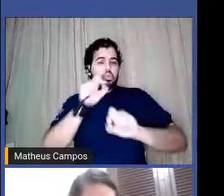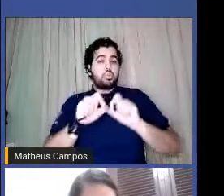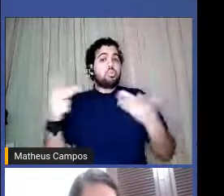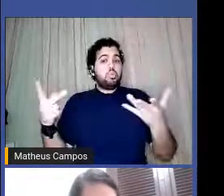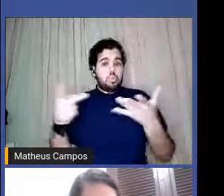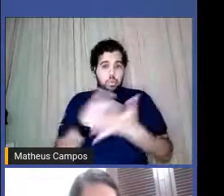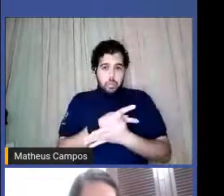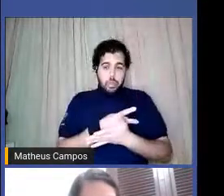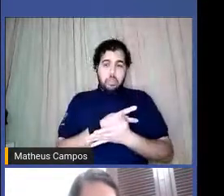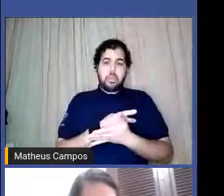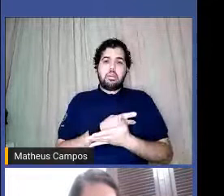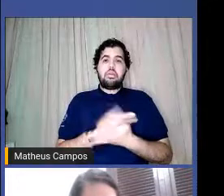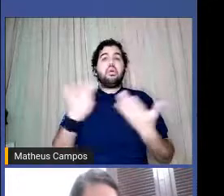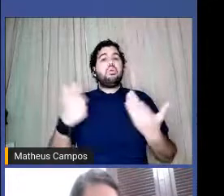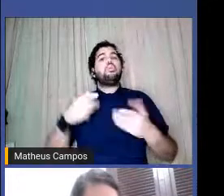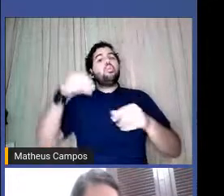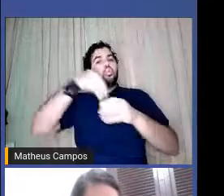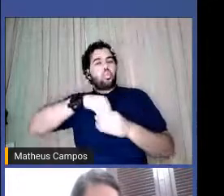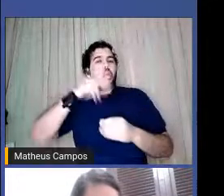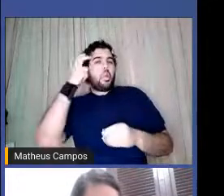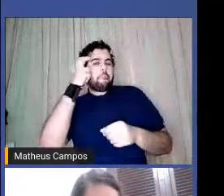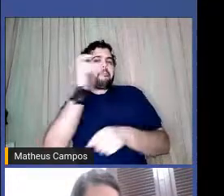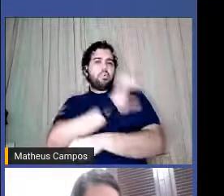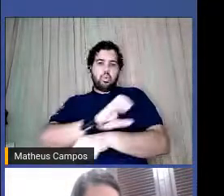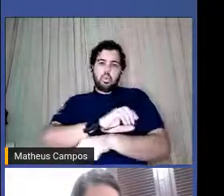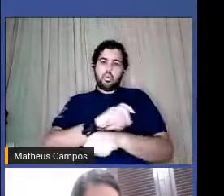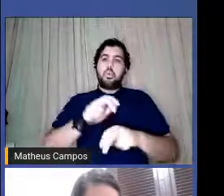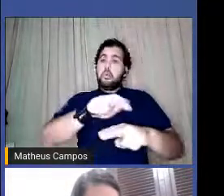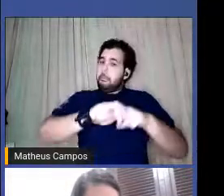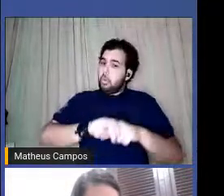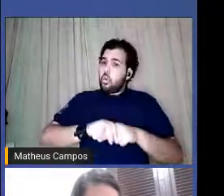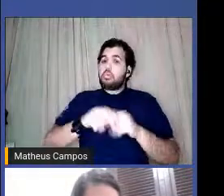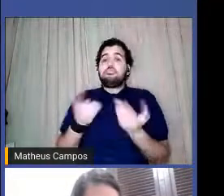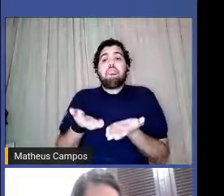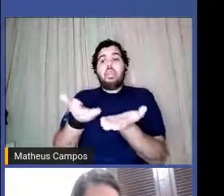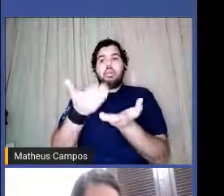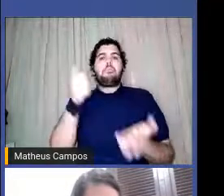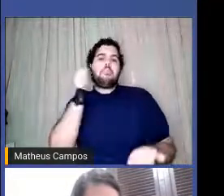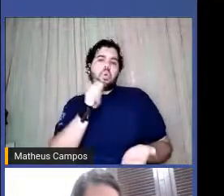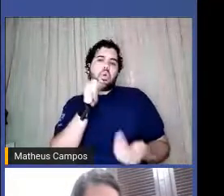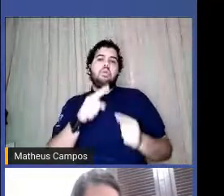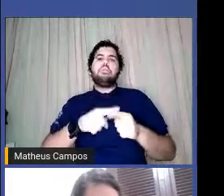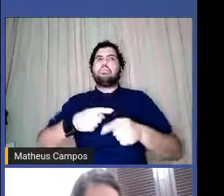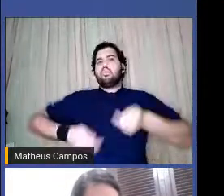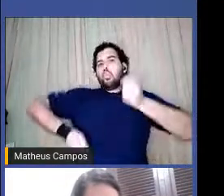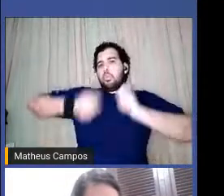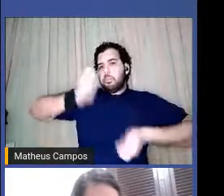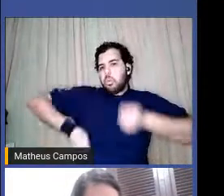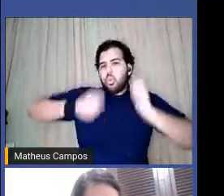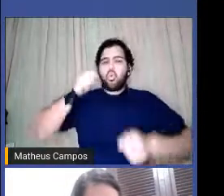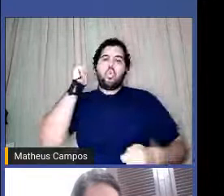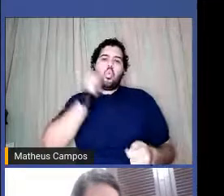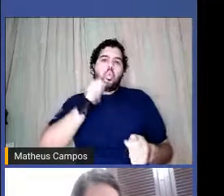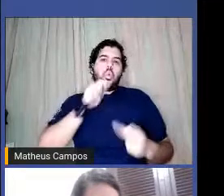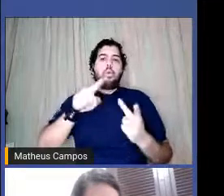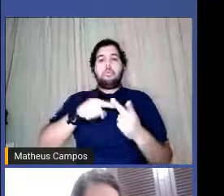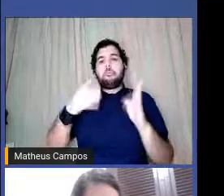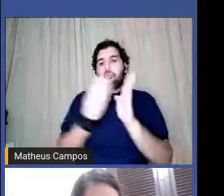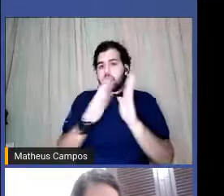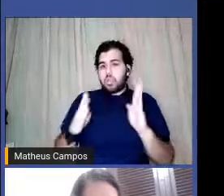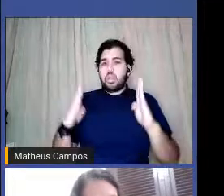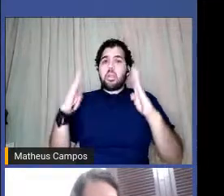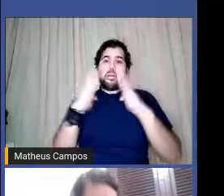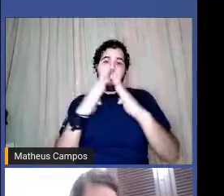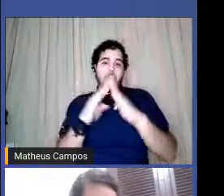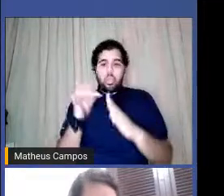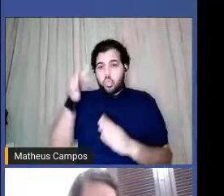cena da cultura feita, produzida por e para mulheres. A gente vai do Batuque de Mulher, tem a Biblioteca Casa Futuro, tem